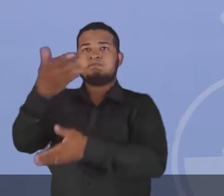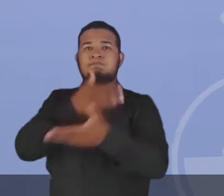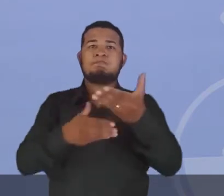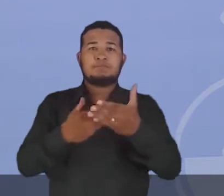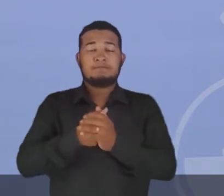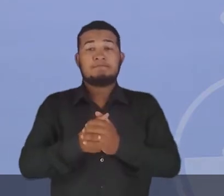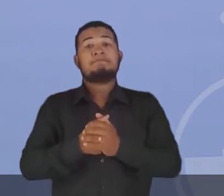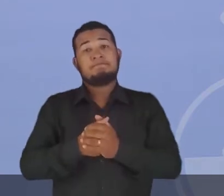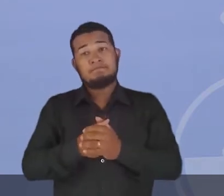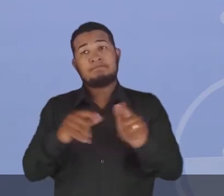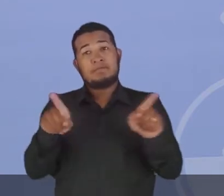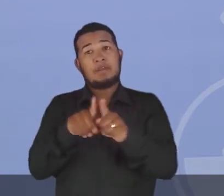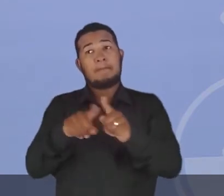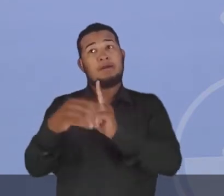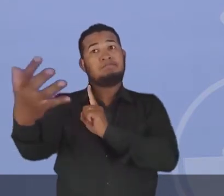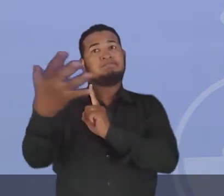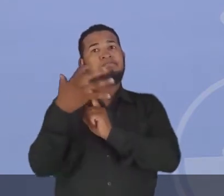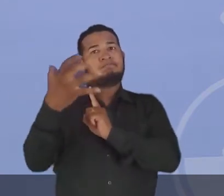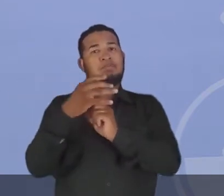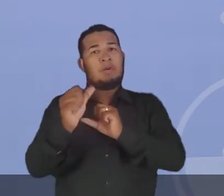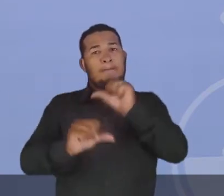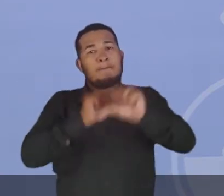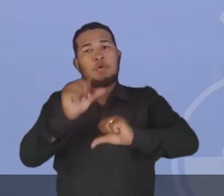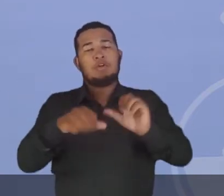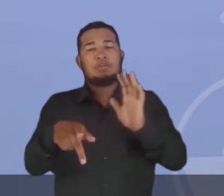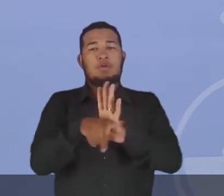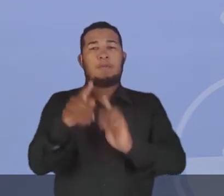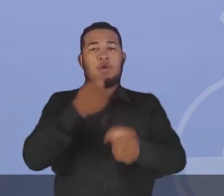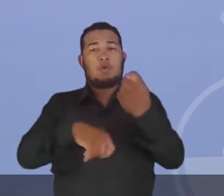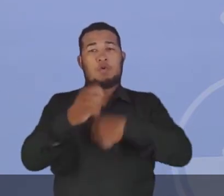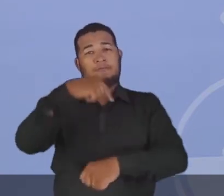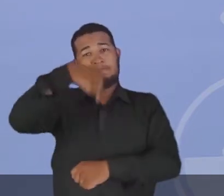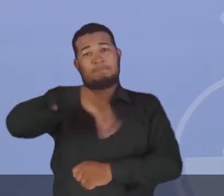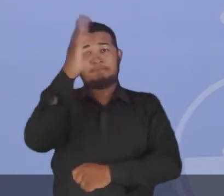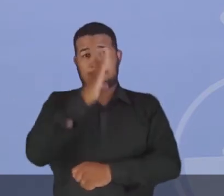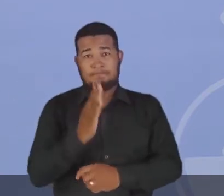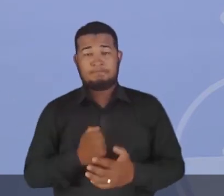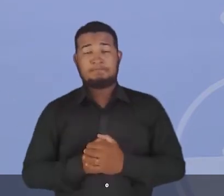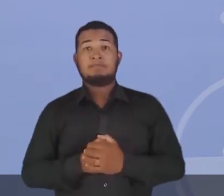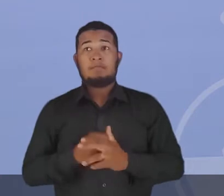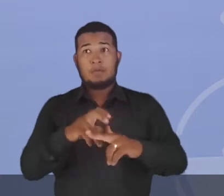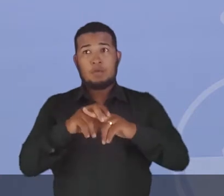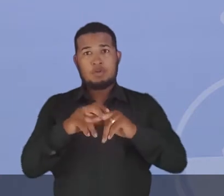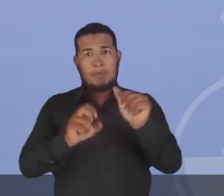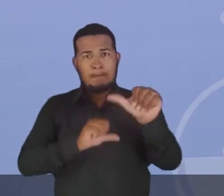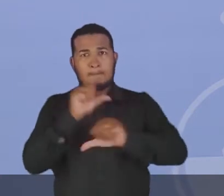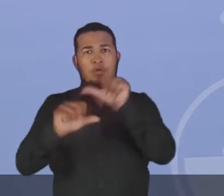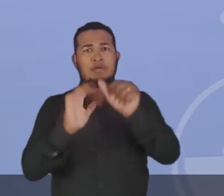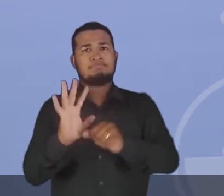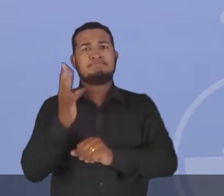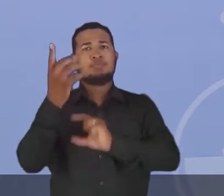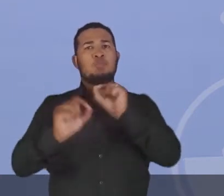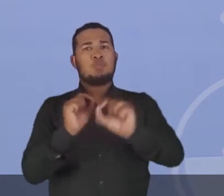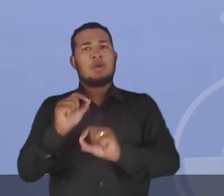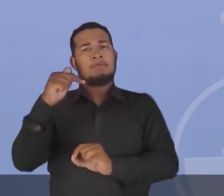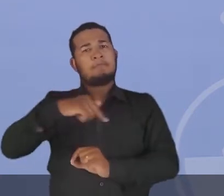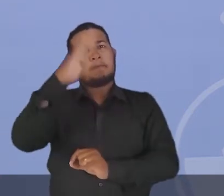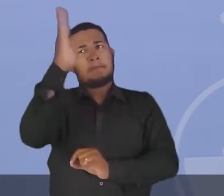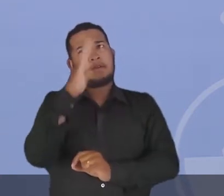Então, isso também refletiu em mudança econômica no Brasil. Então, essa mudança fez com que o Brasil